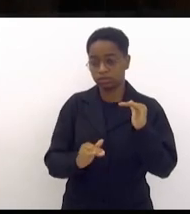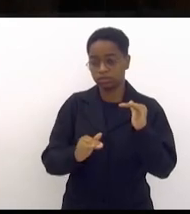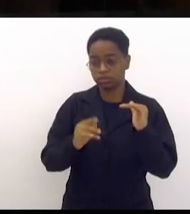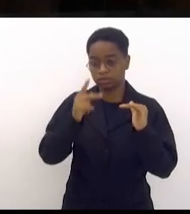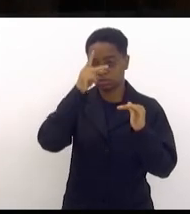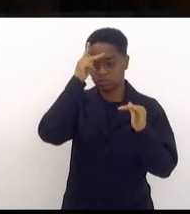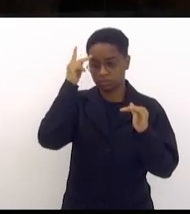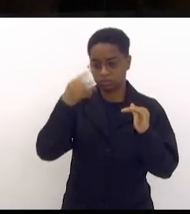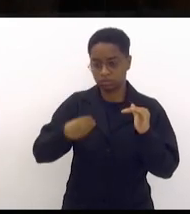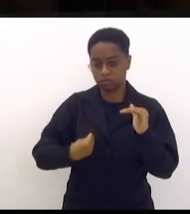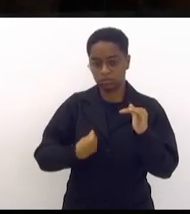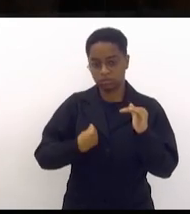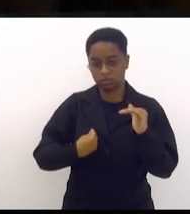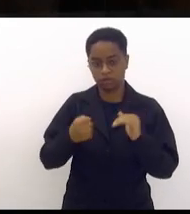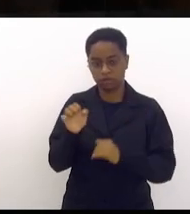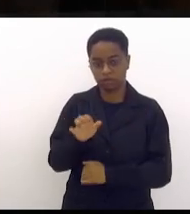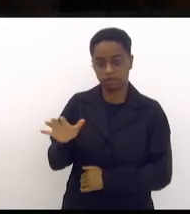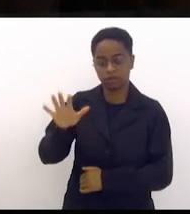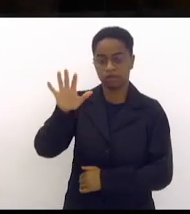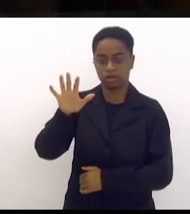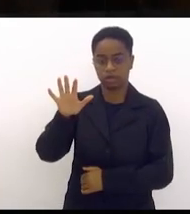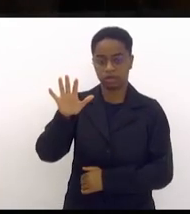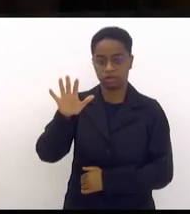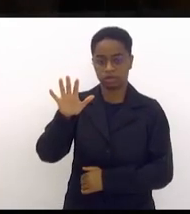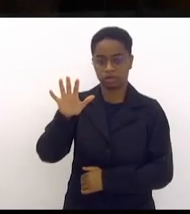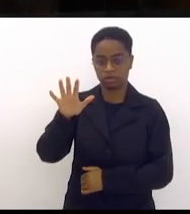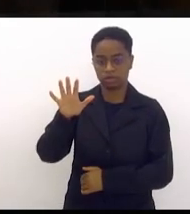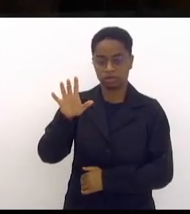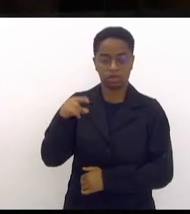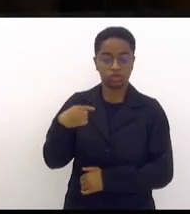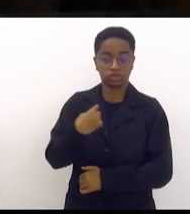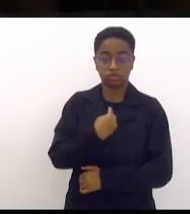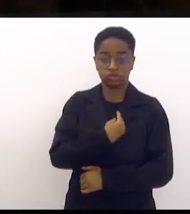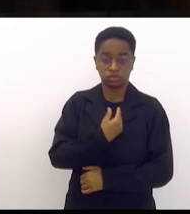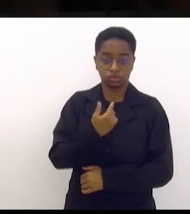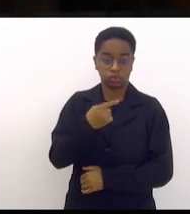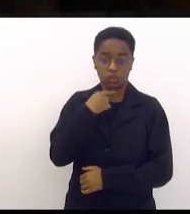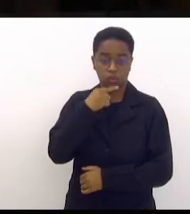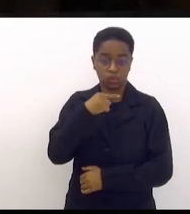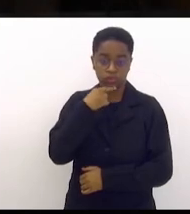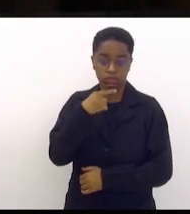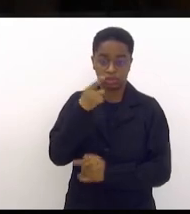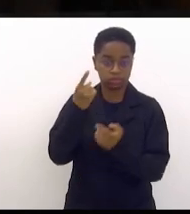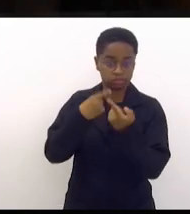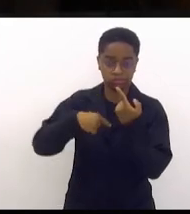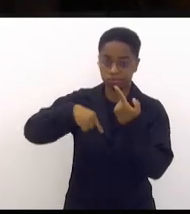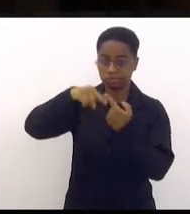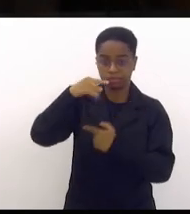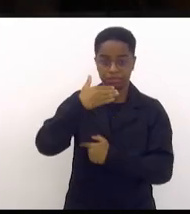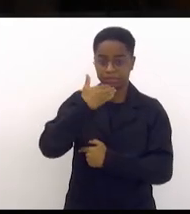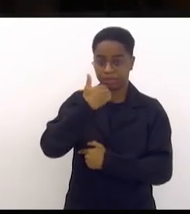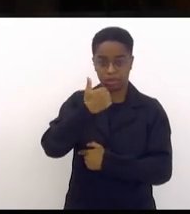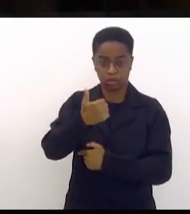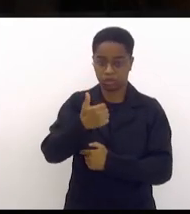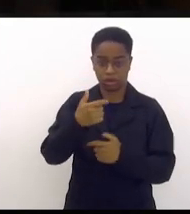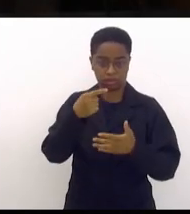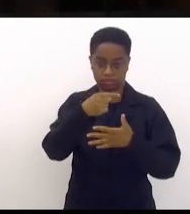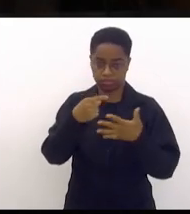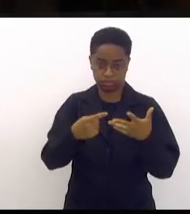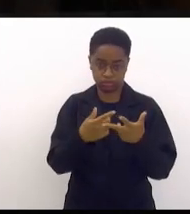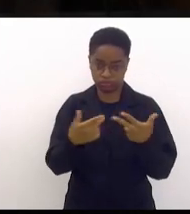e aquelas que vivem nas favelas, não teremos possibilidade de superação desse Estado de coisas.